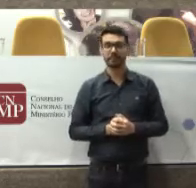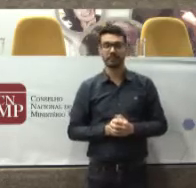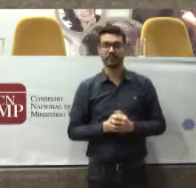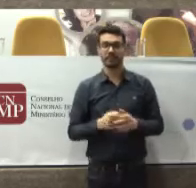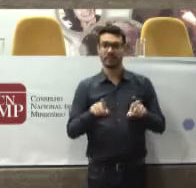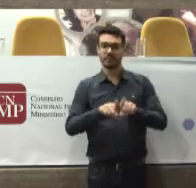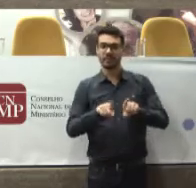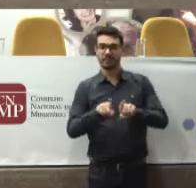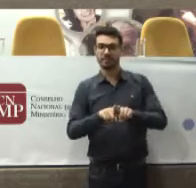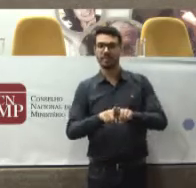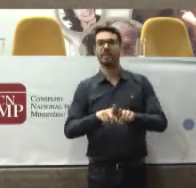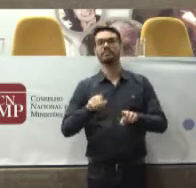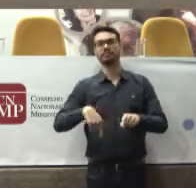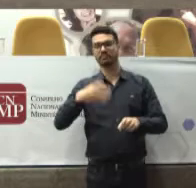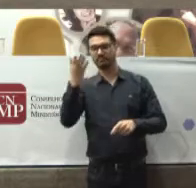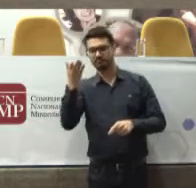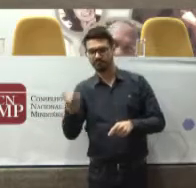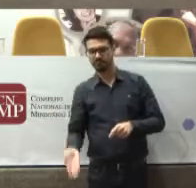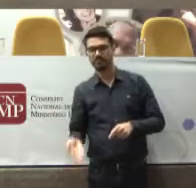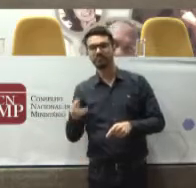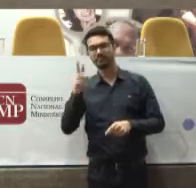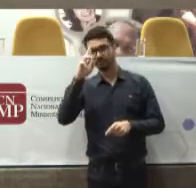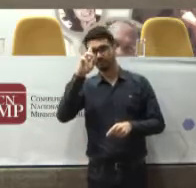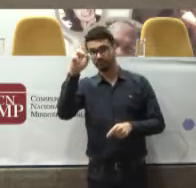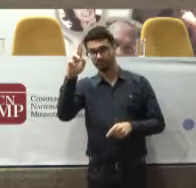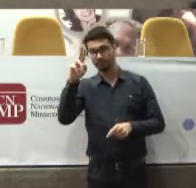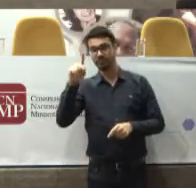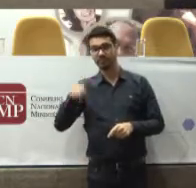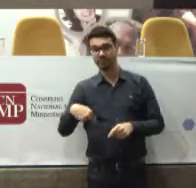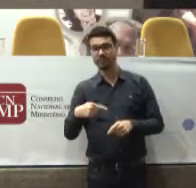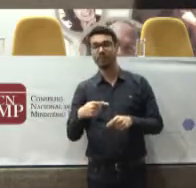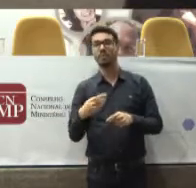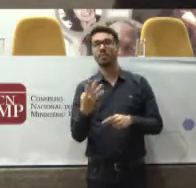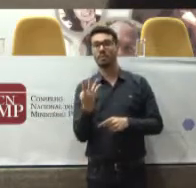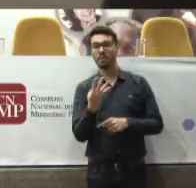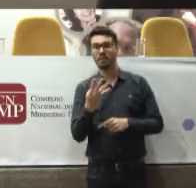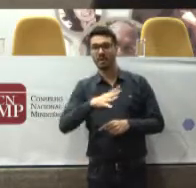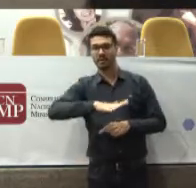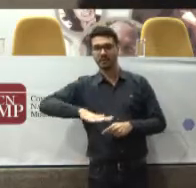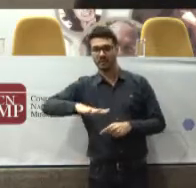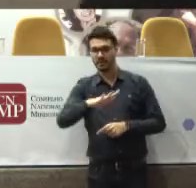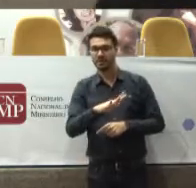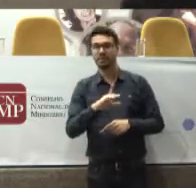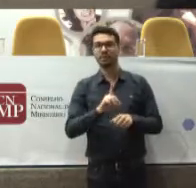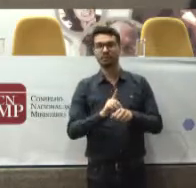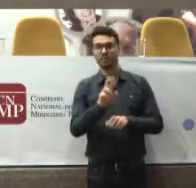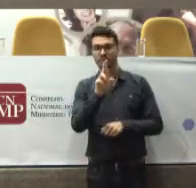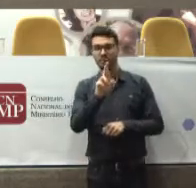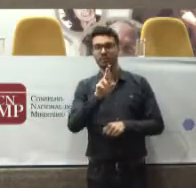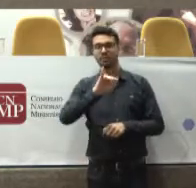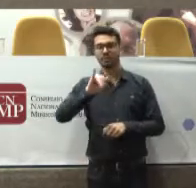Excelentíssimo Sr. Desembargador Federal do Tribunal Regional Federal da Quarta Região, Dr. João Pedro Gebraneto.